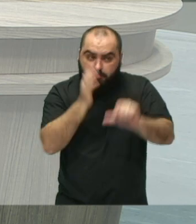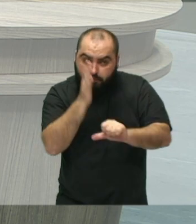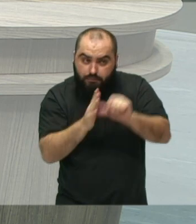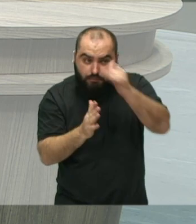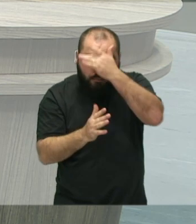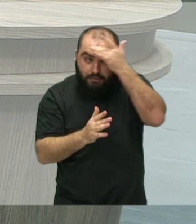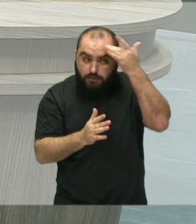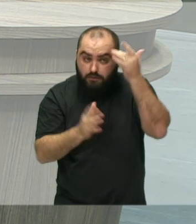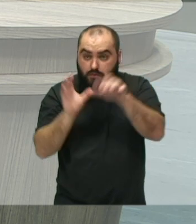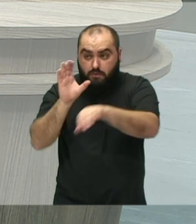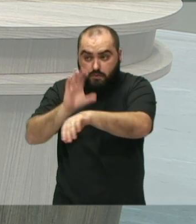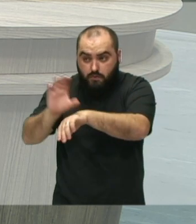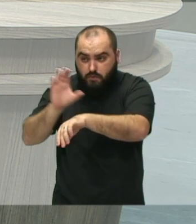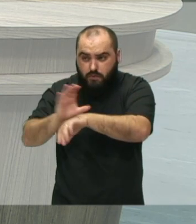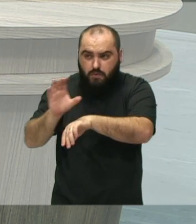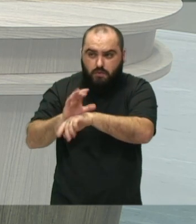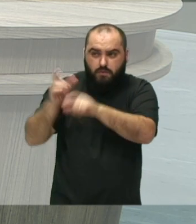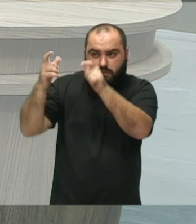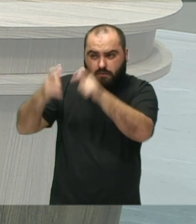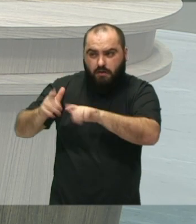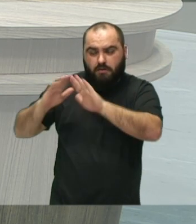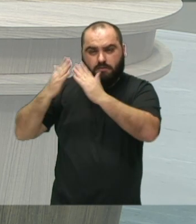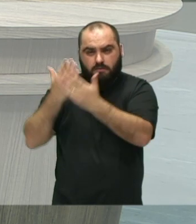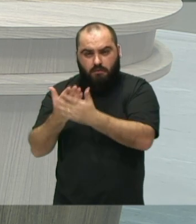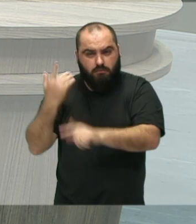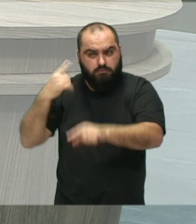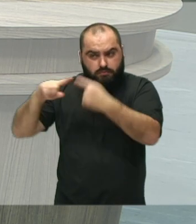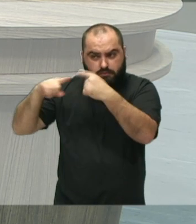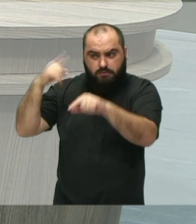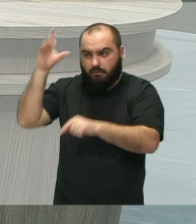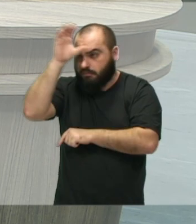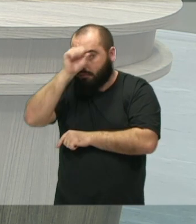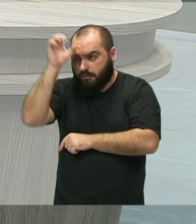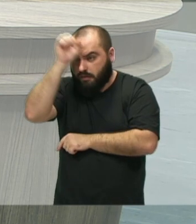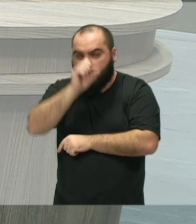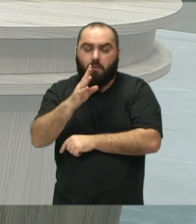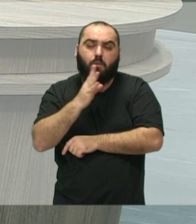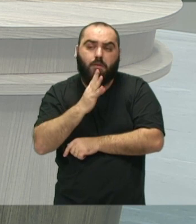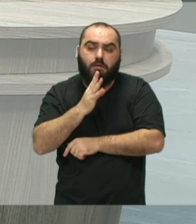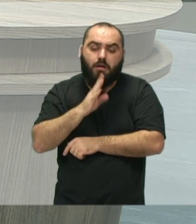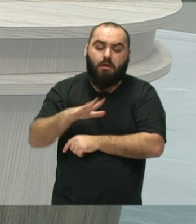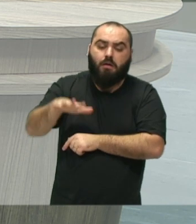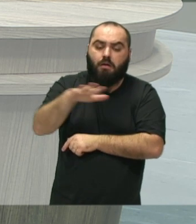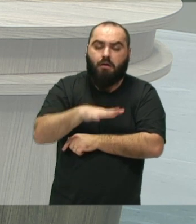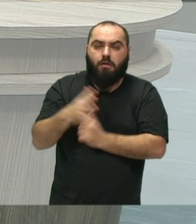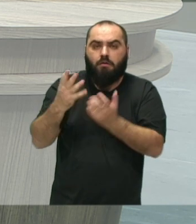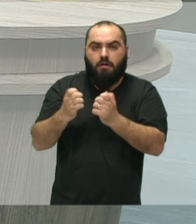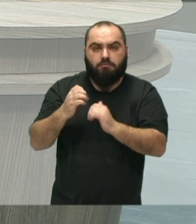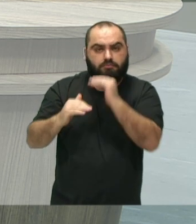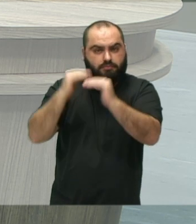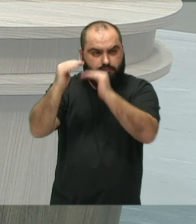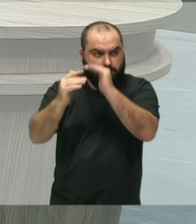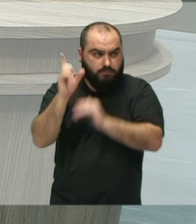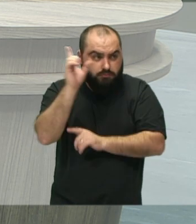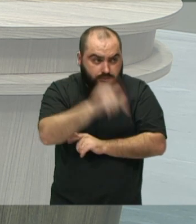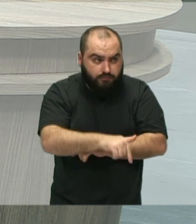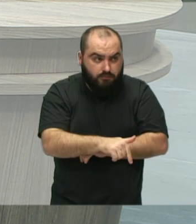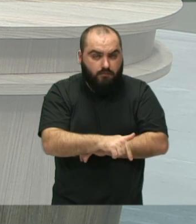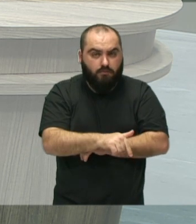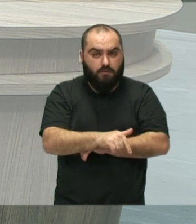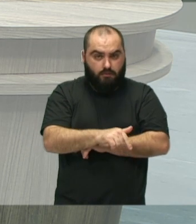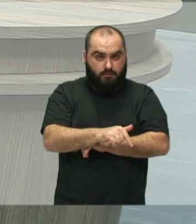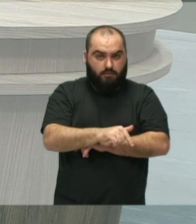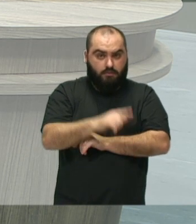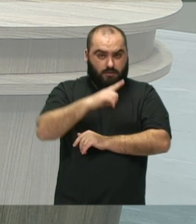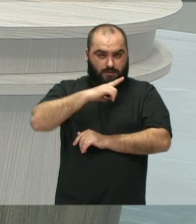pessoa faça um curso em alguma escola de música, conheça o instrumento que queira desenvolver e adquire